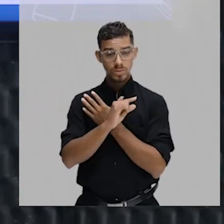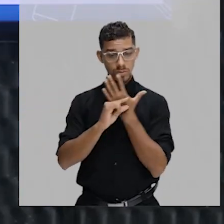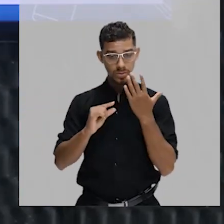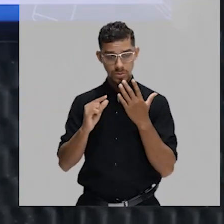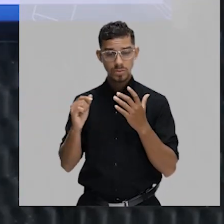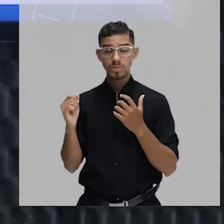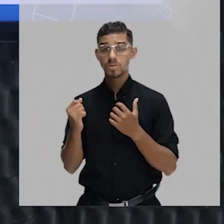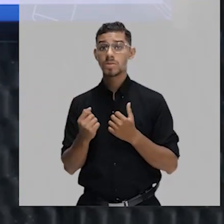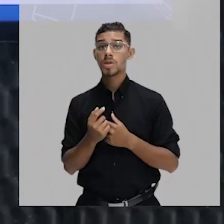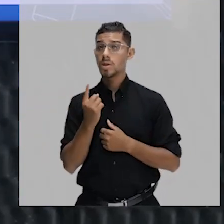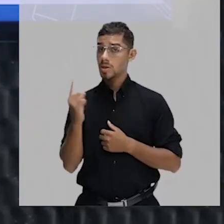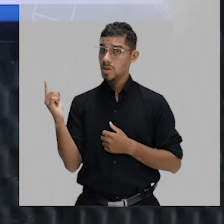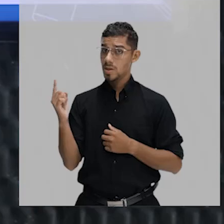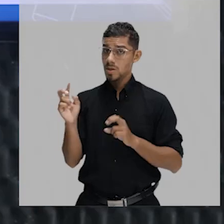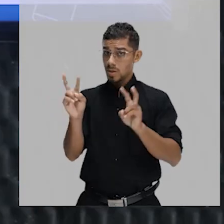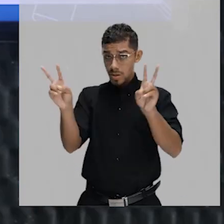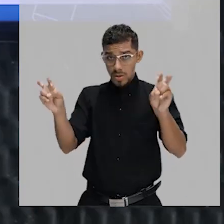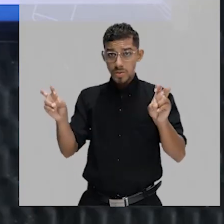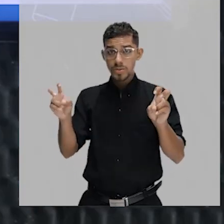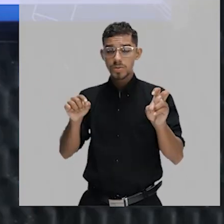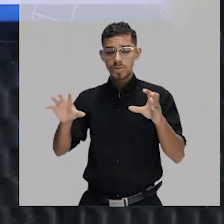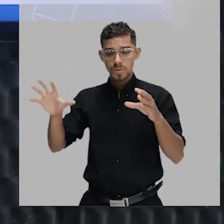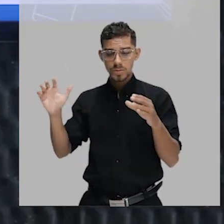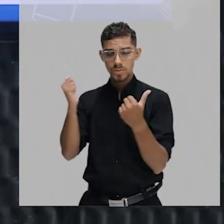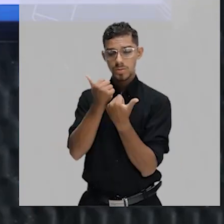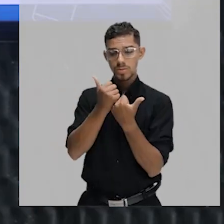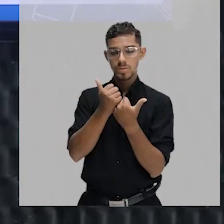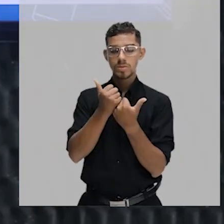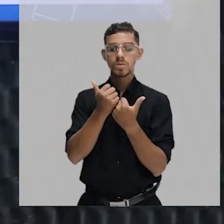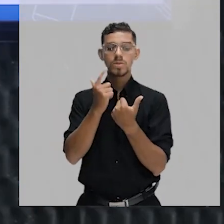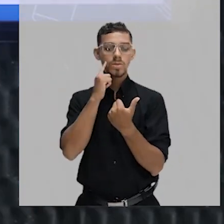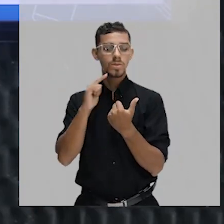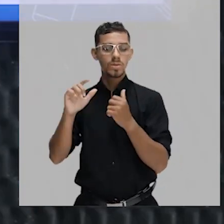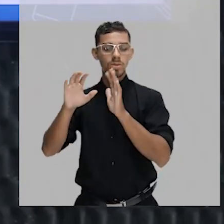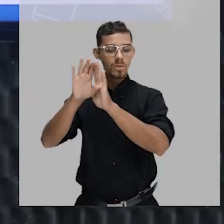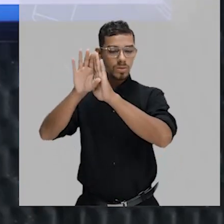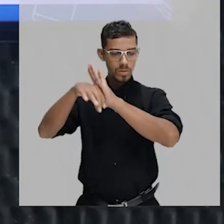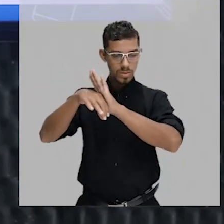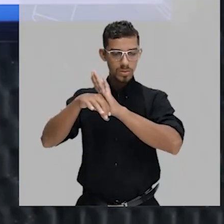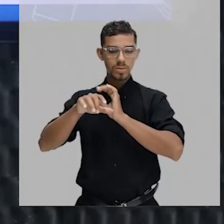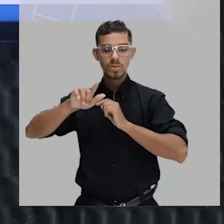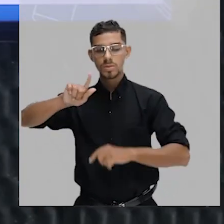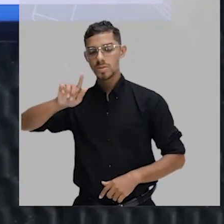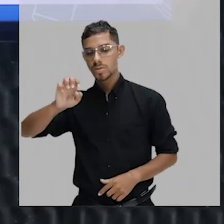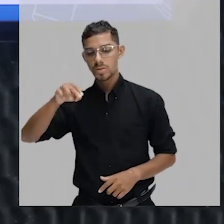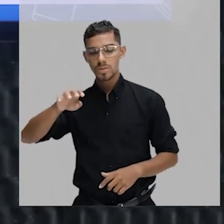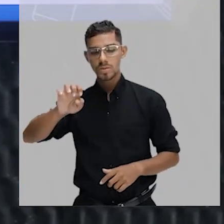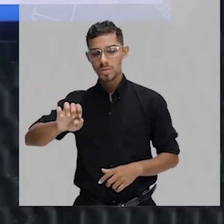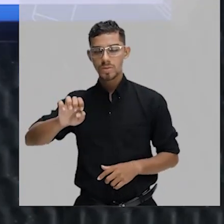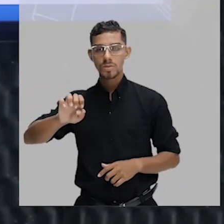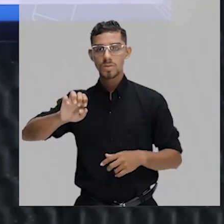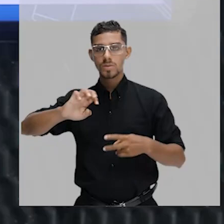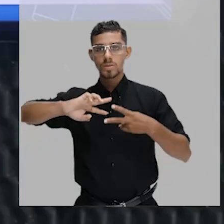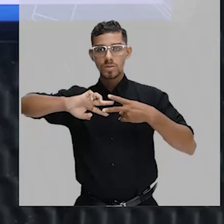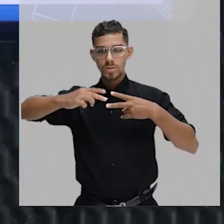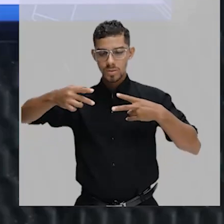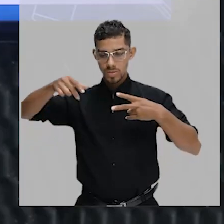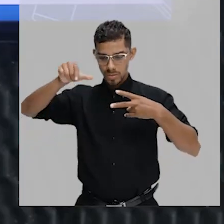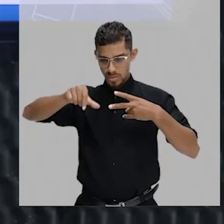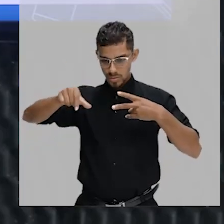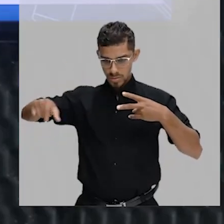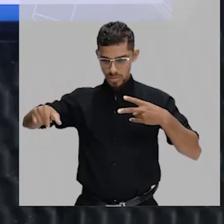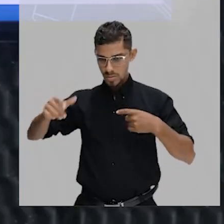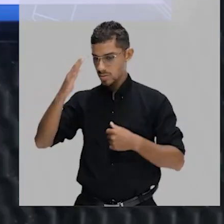nome, esse termo fator hereditário, ele foi substituído por esse conceito de gene. Então saber a respeito do gene é muito